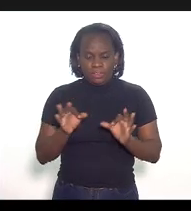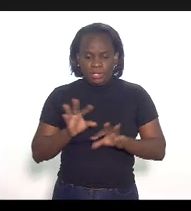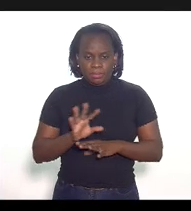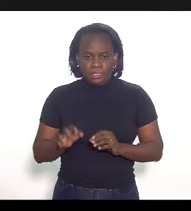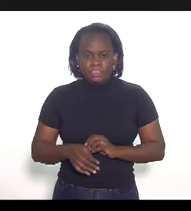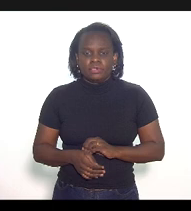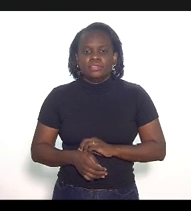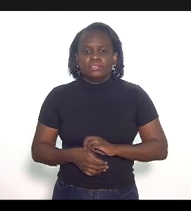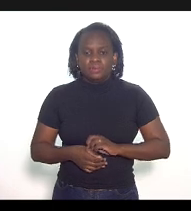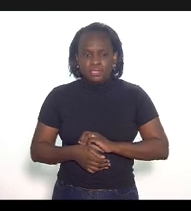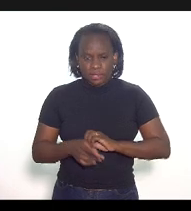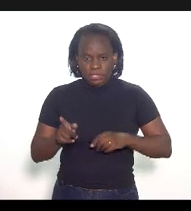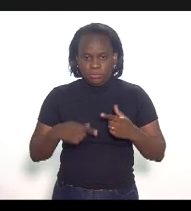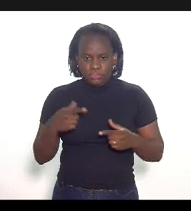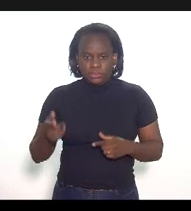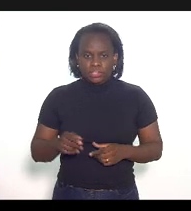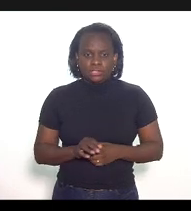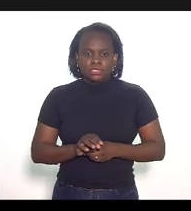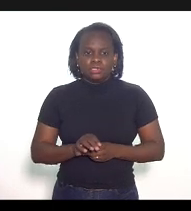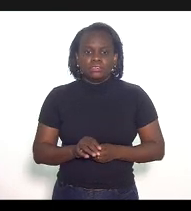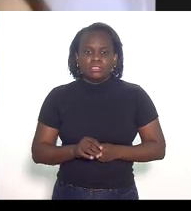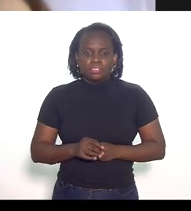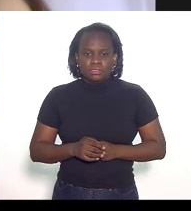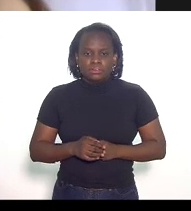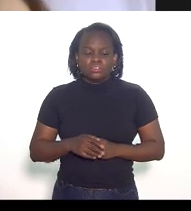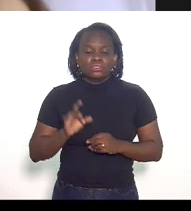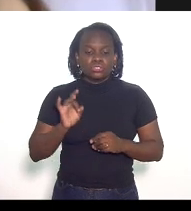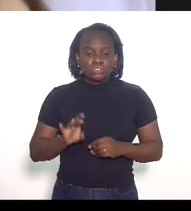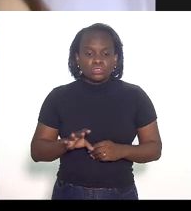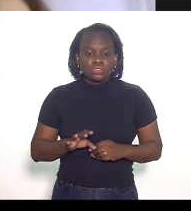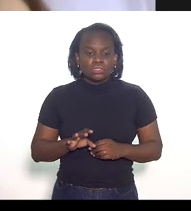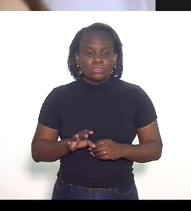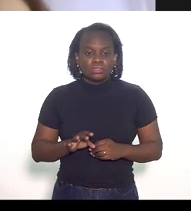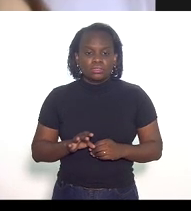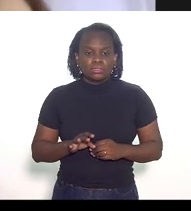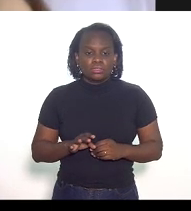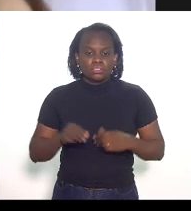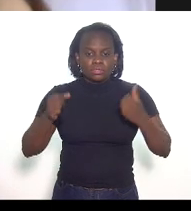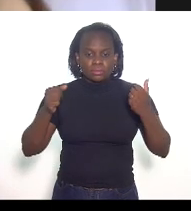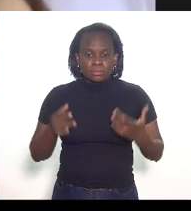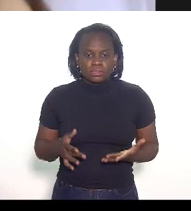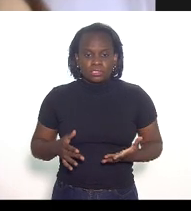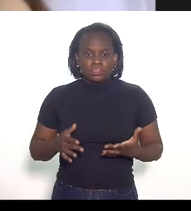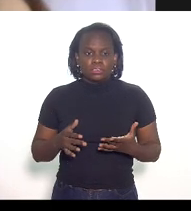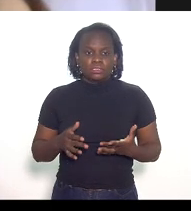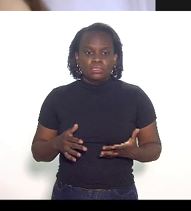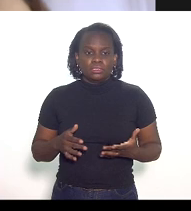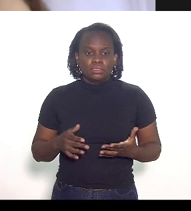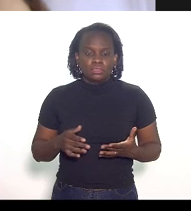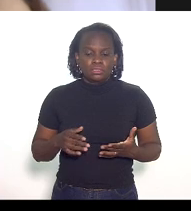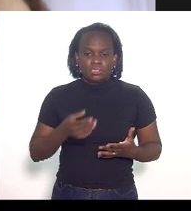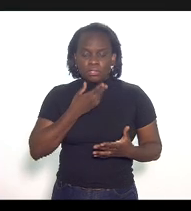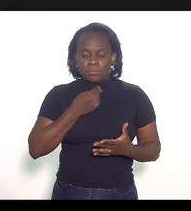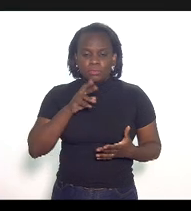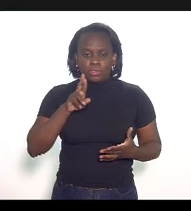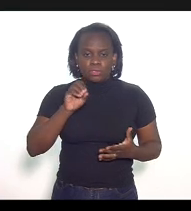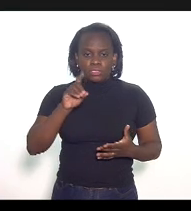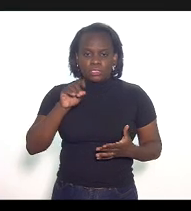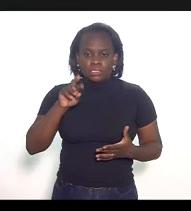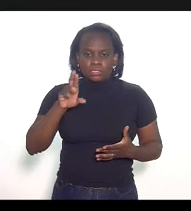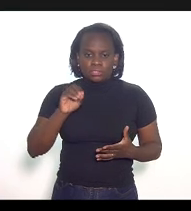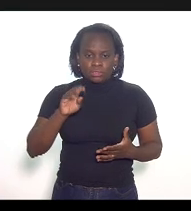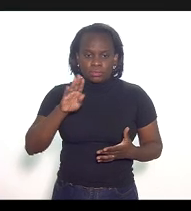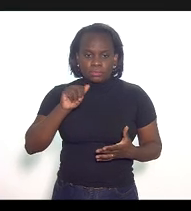Fernando depois eu passo para você só para fazer a inscrição do Celso Matos e o Rodrigo Barreto da Fijão